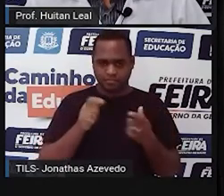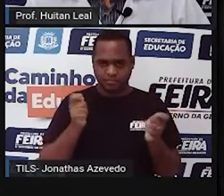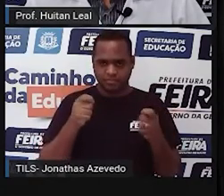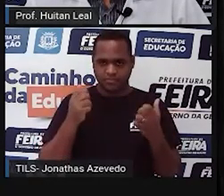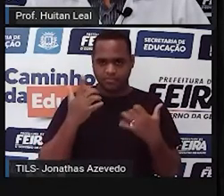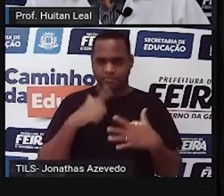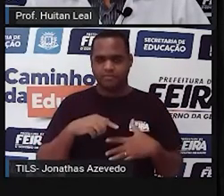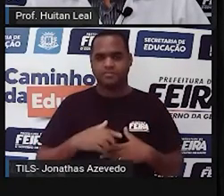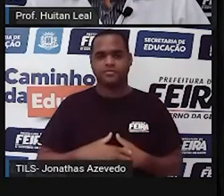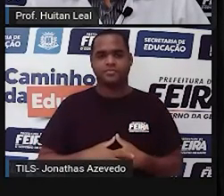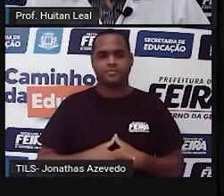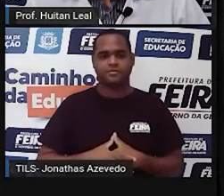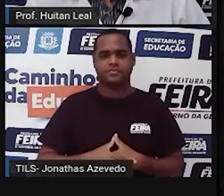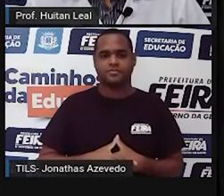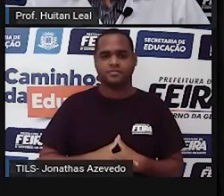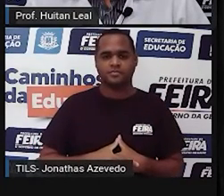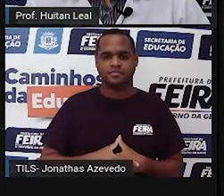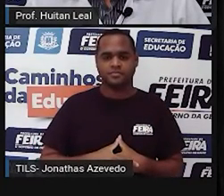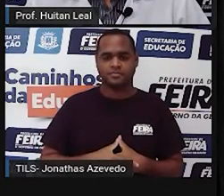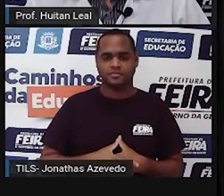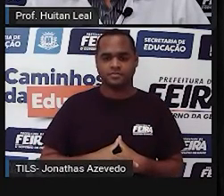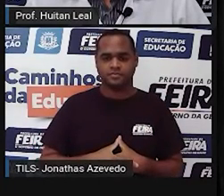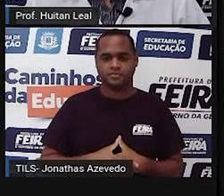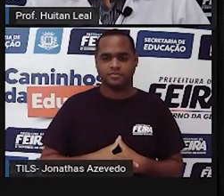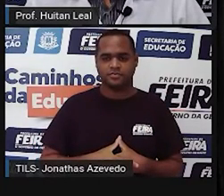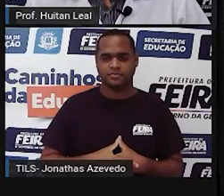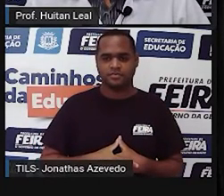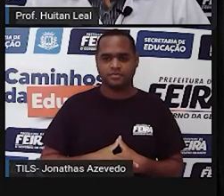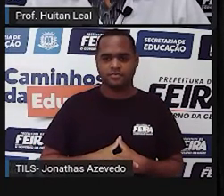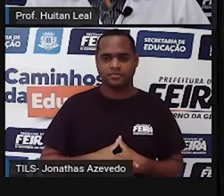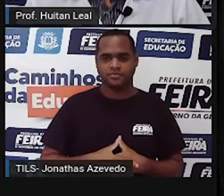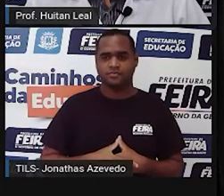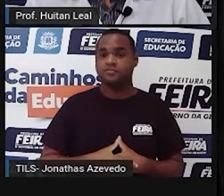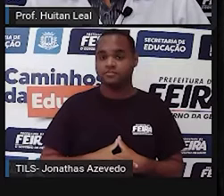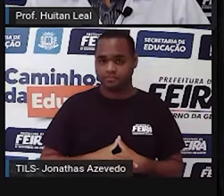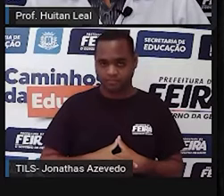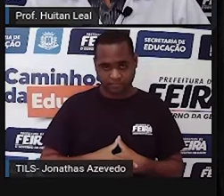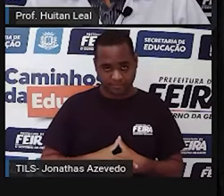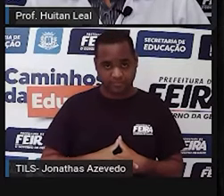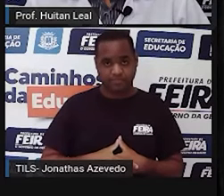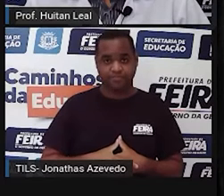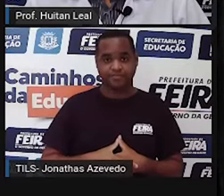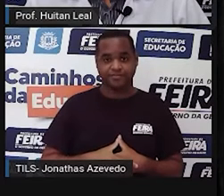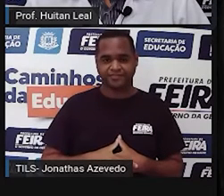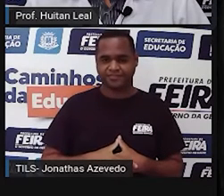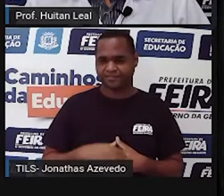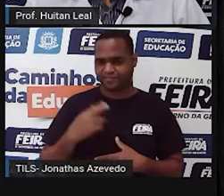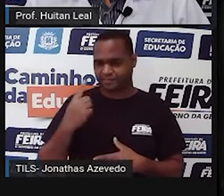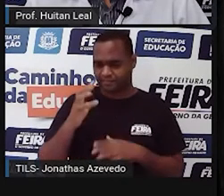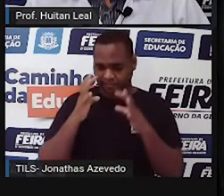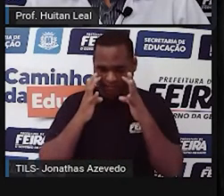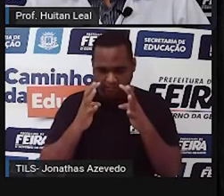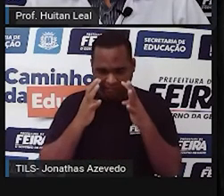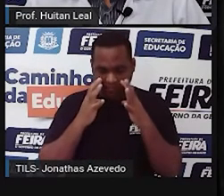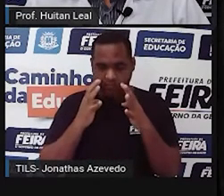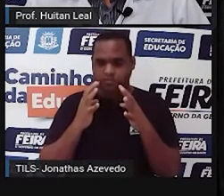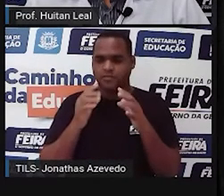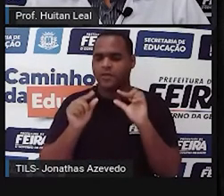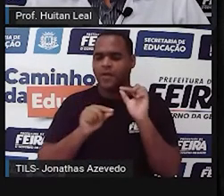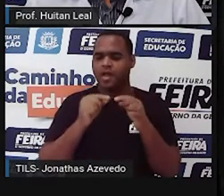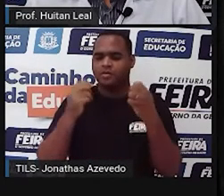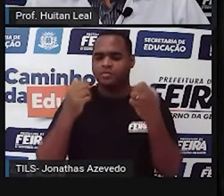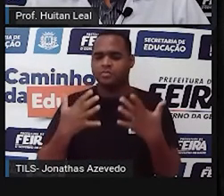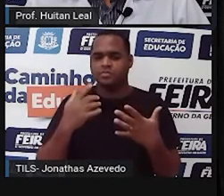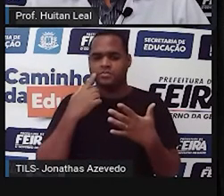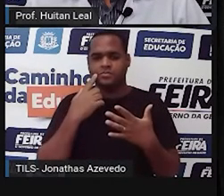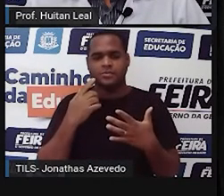nas orações. Prestem bem atenção nessa imagem. Prestem bem atenção quando aqui se fala em